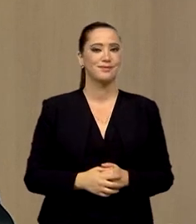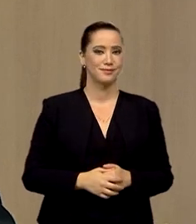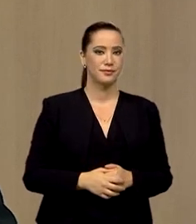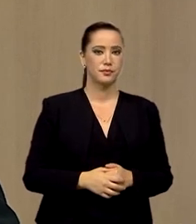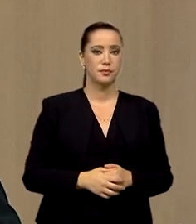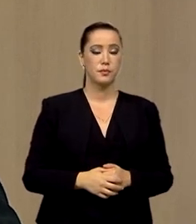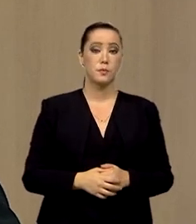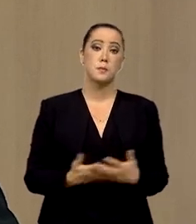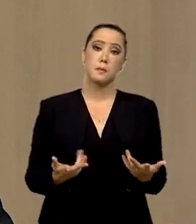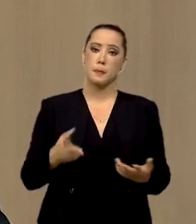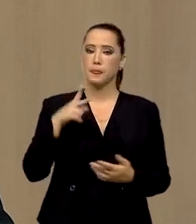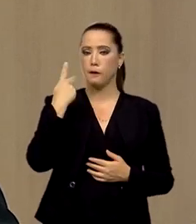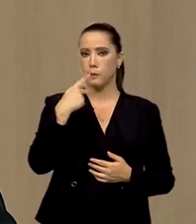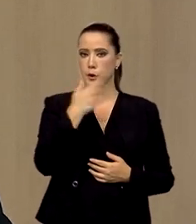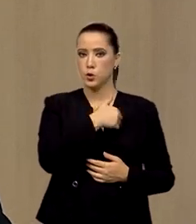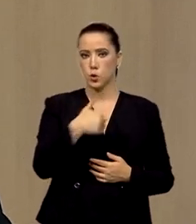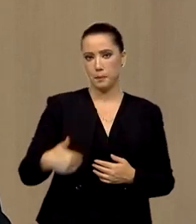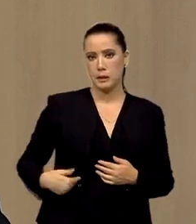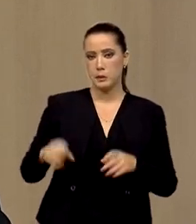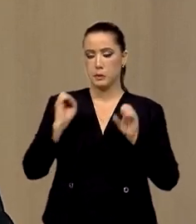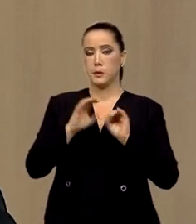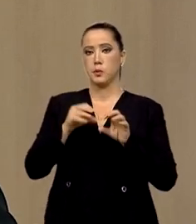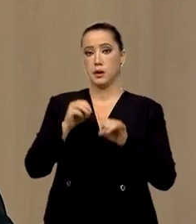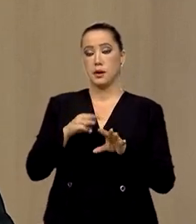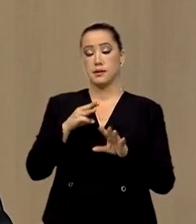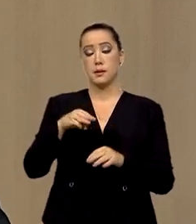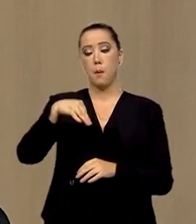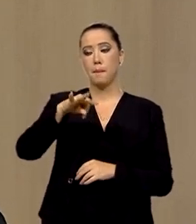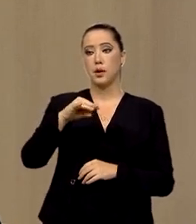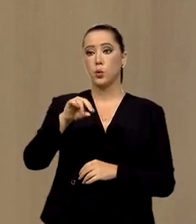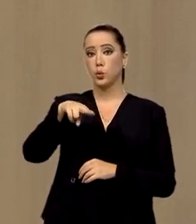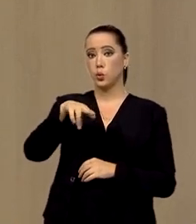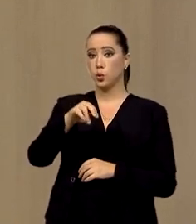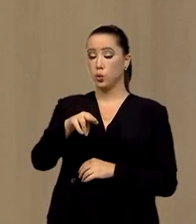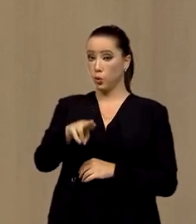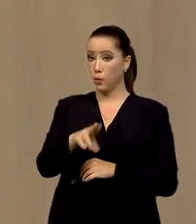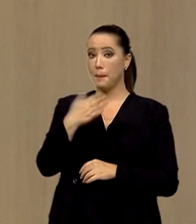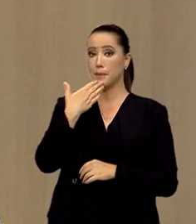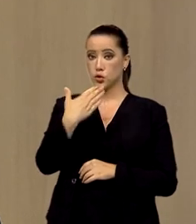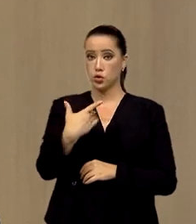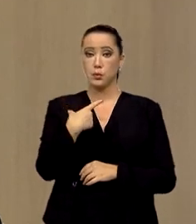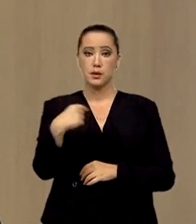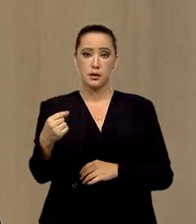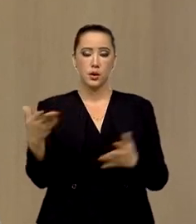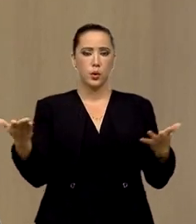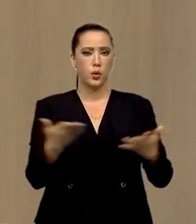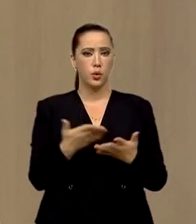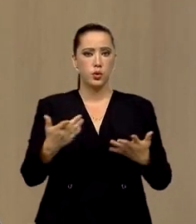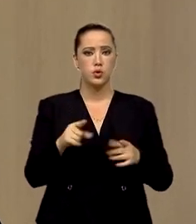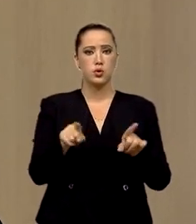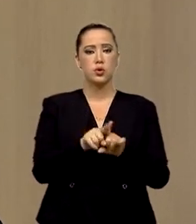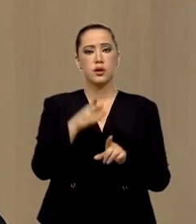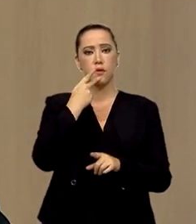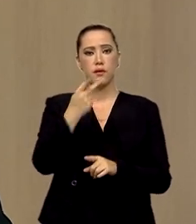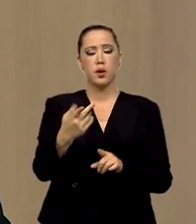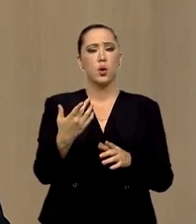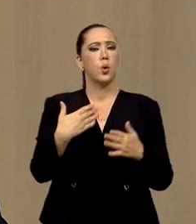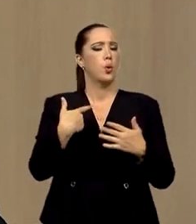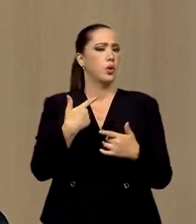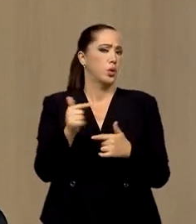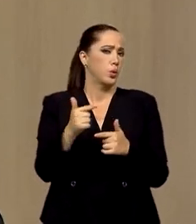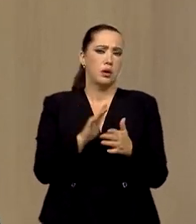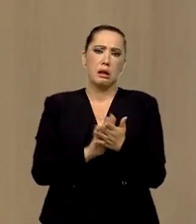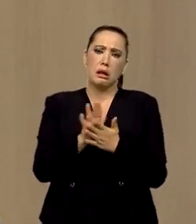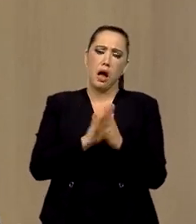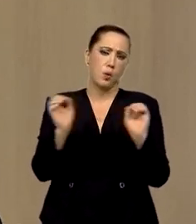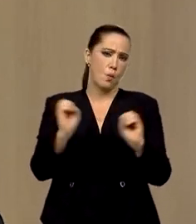Na política, o ministro da Educação, Milton Ribeiro, pediu hoje para deixar o cargo. Numa carta, o ministro negou qualquer irregularidade